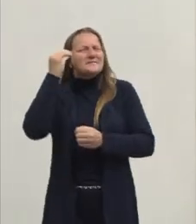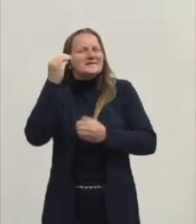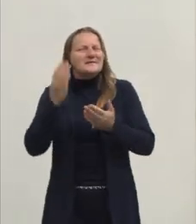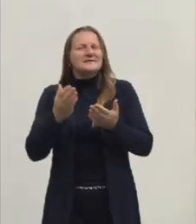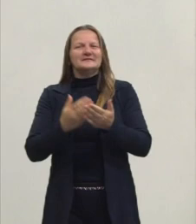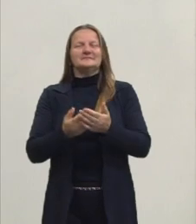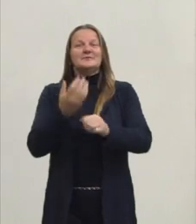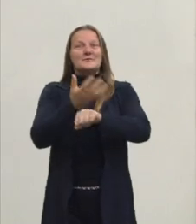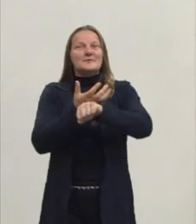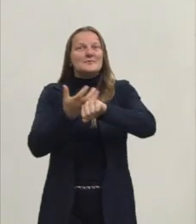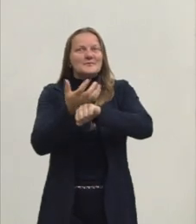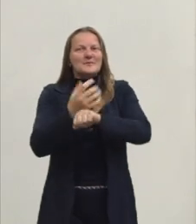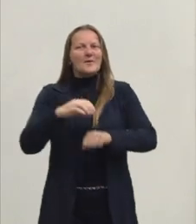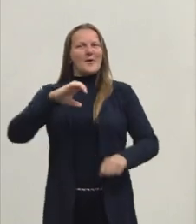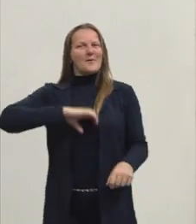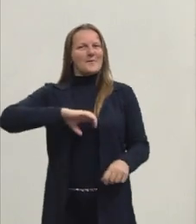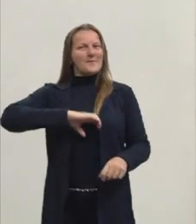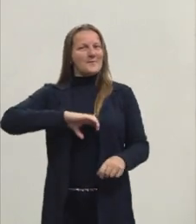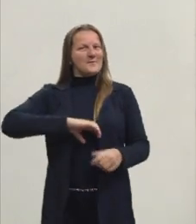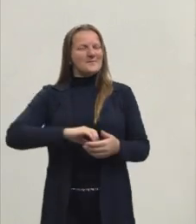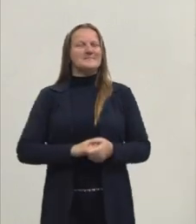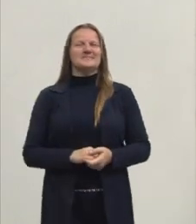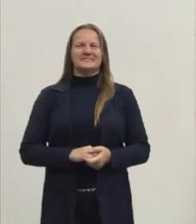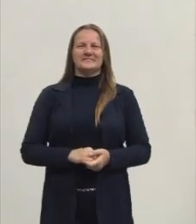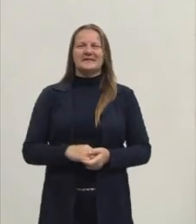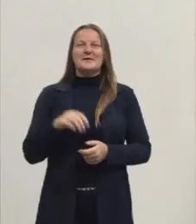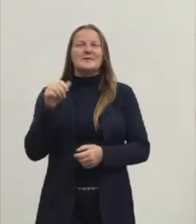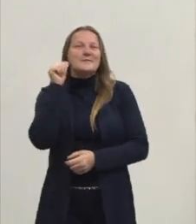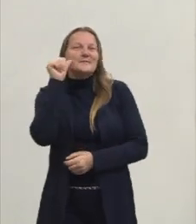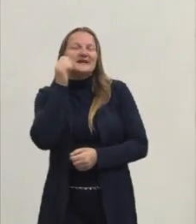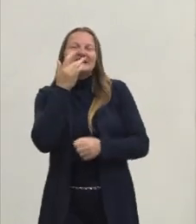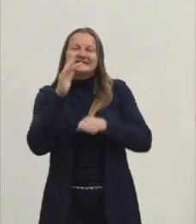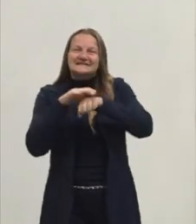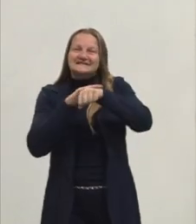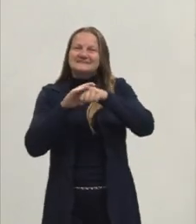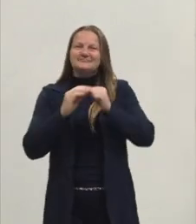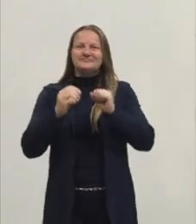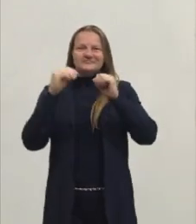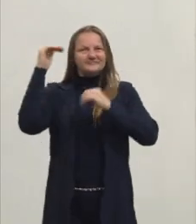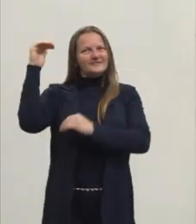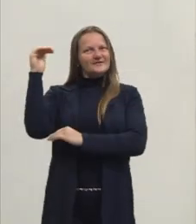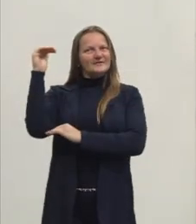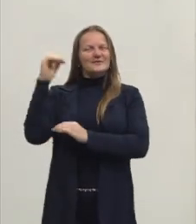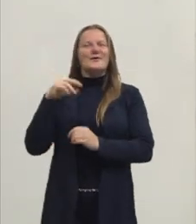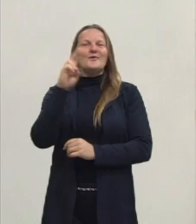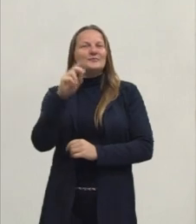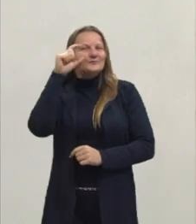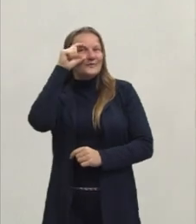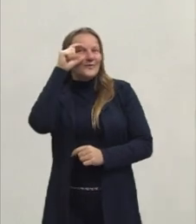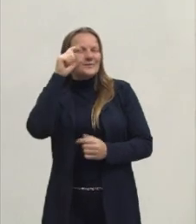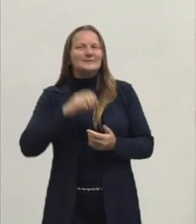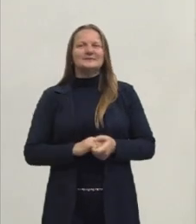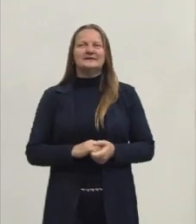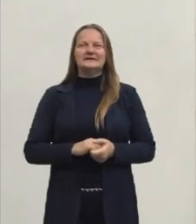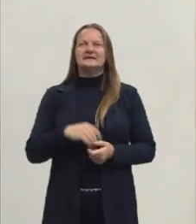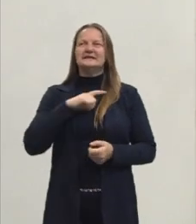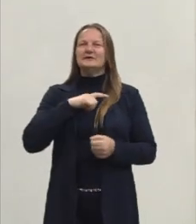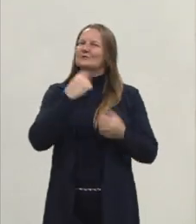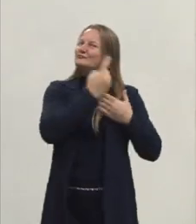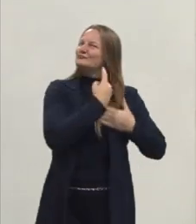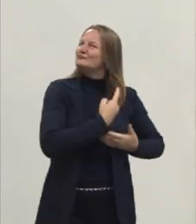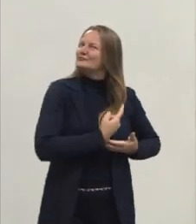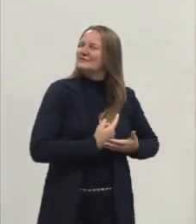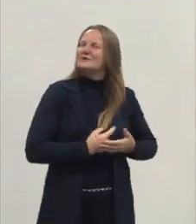curricular de língua portuguesa com vocês. Eu sou uma mulher branca, de estatura média, uso óculos, tenho cabelos